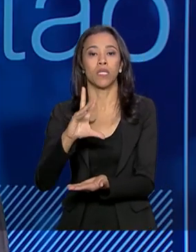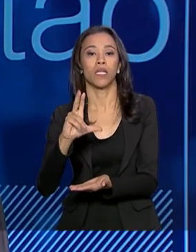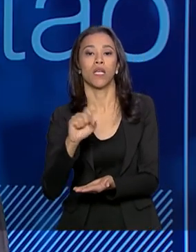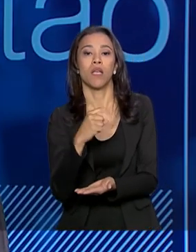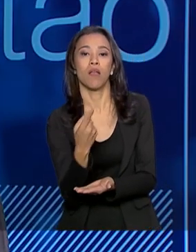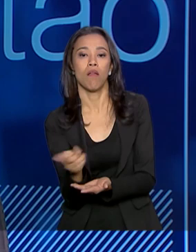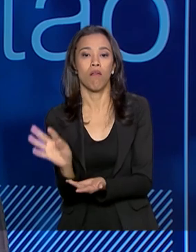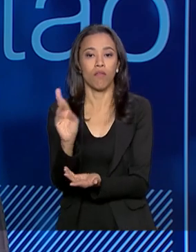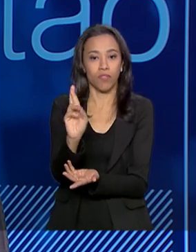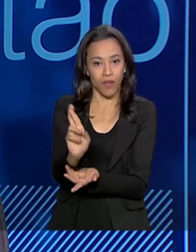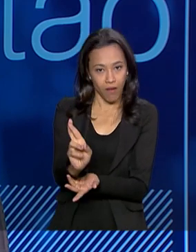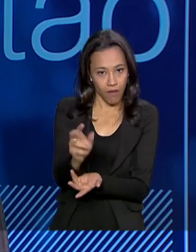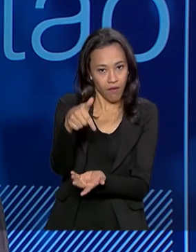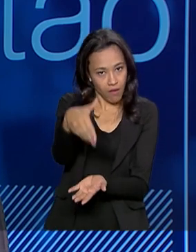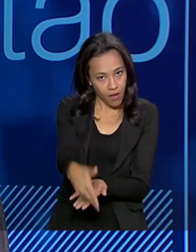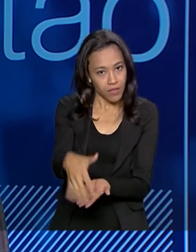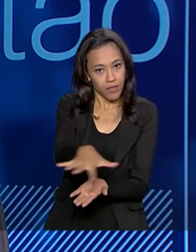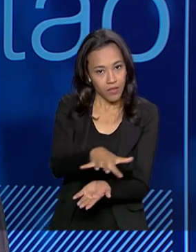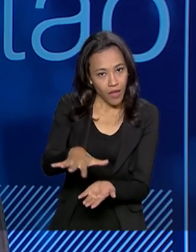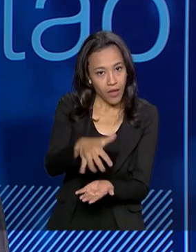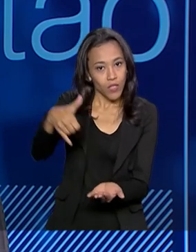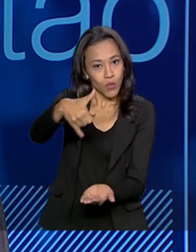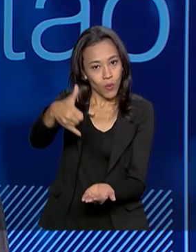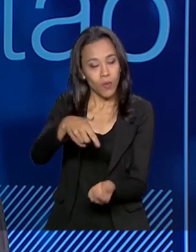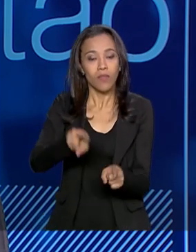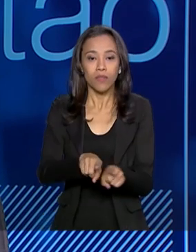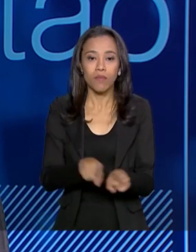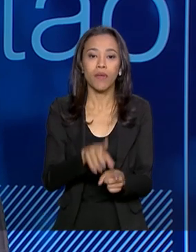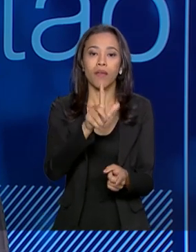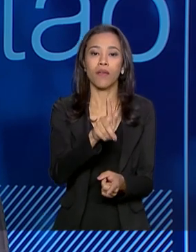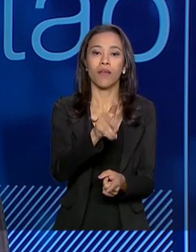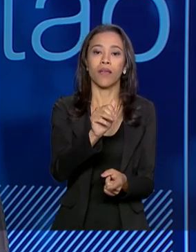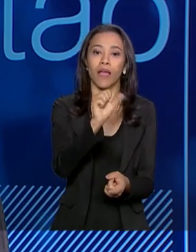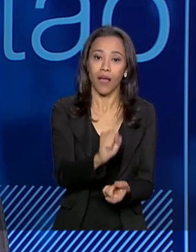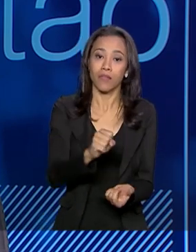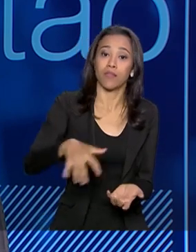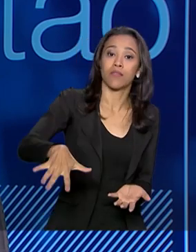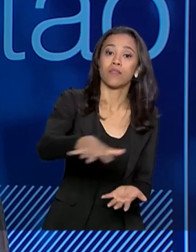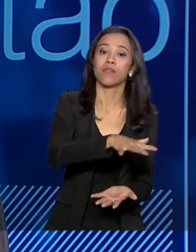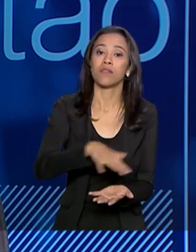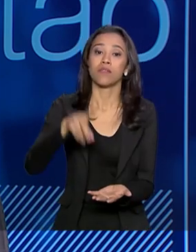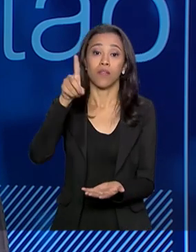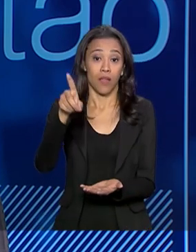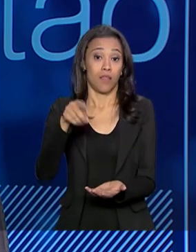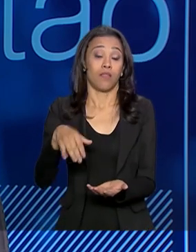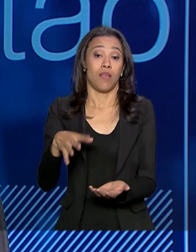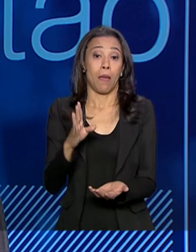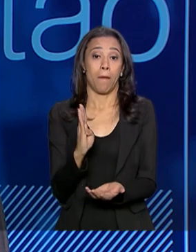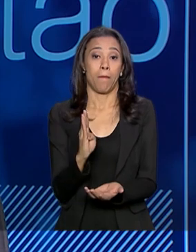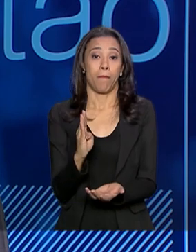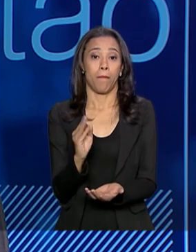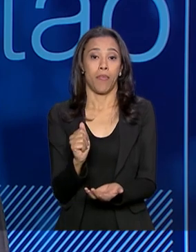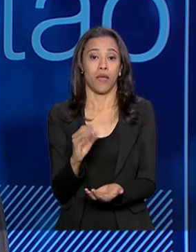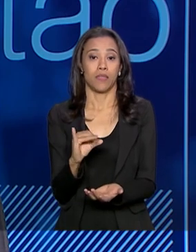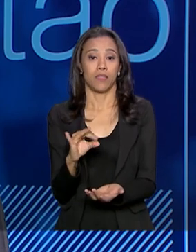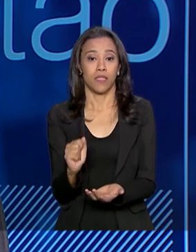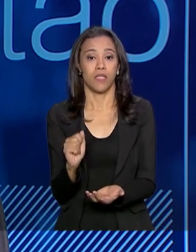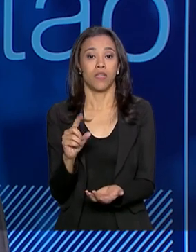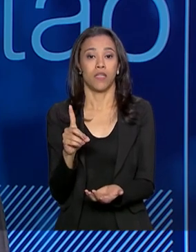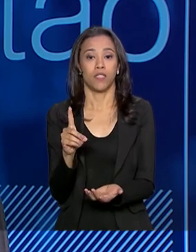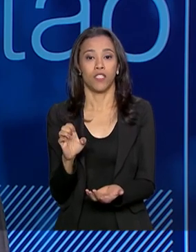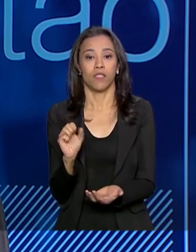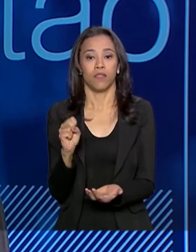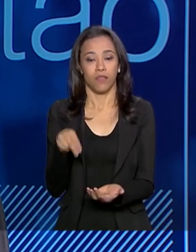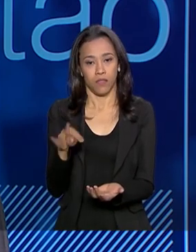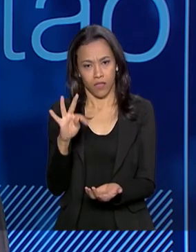exploração desses excedentes de óleo e gás da Bacia de Santos. Então, só de outorga de pagamento de direito de exploração, a gente